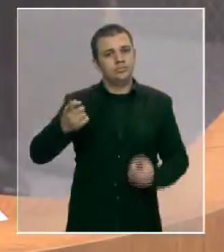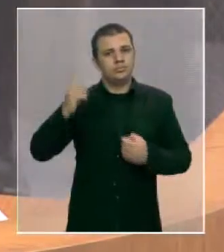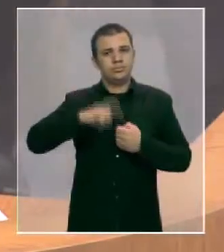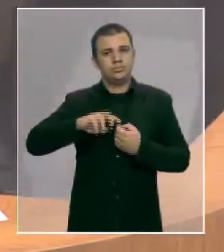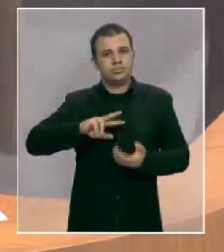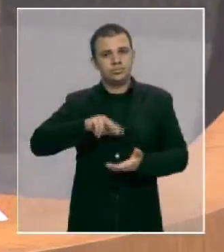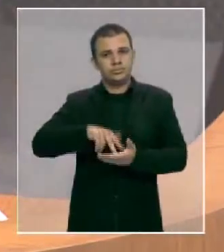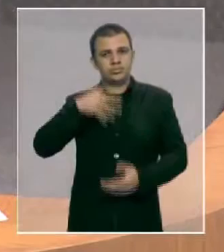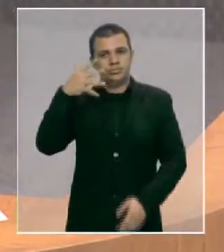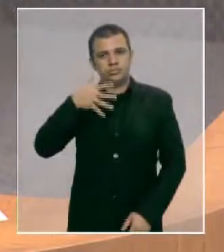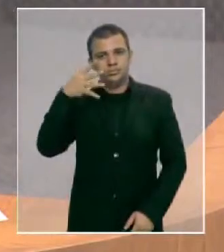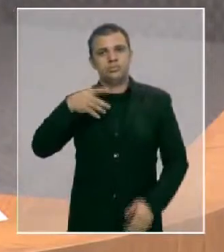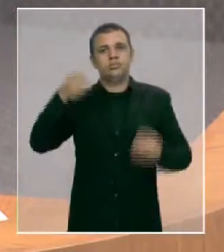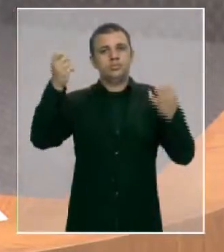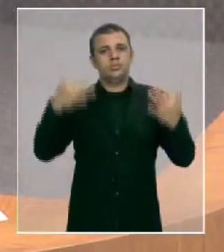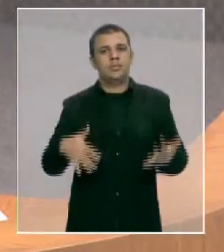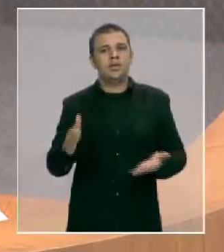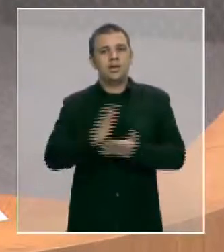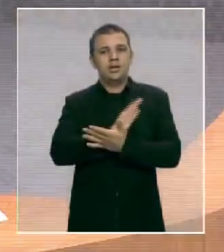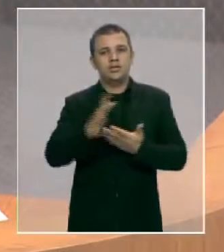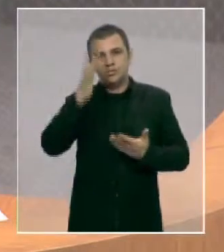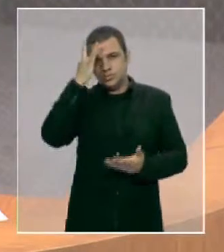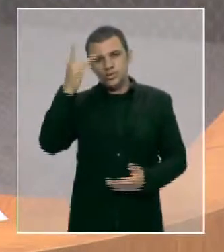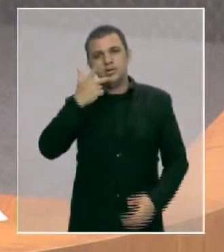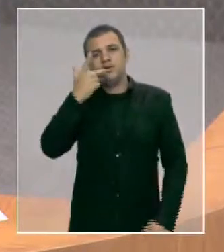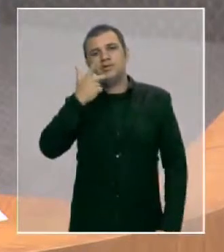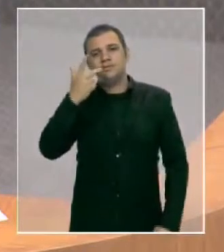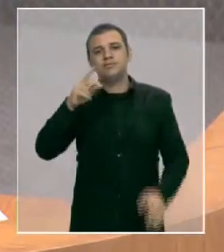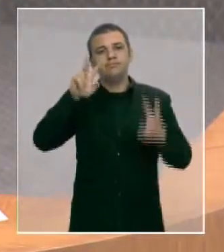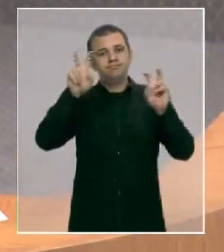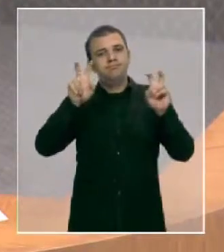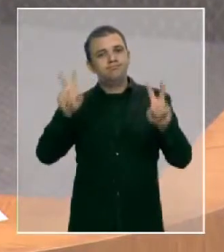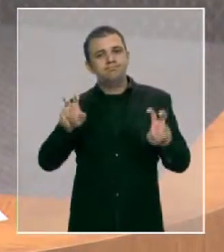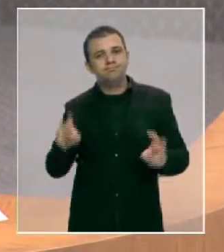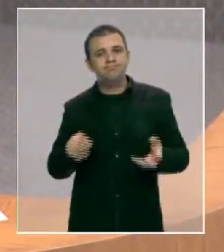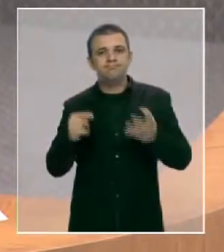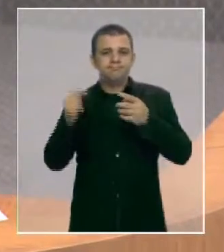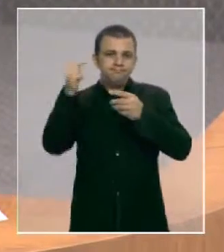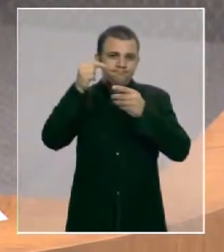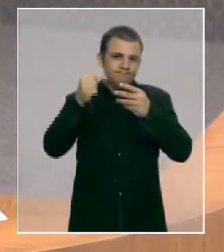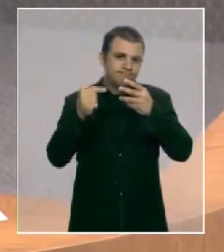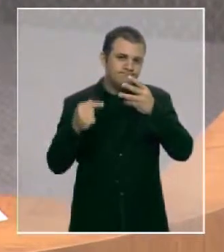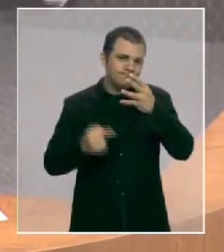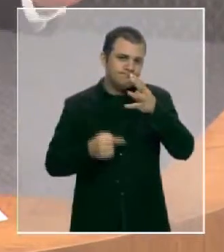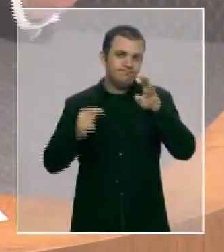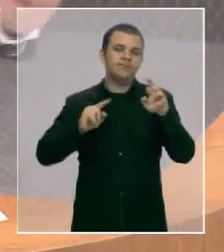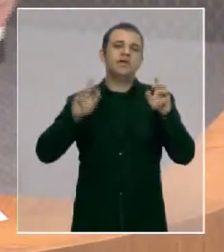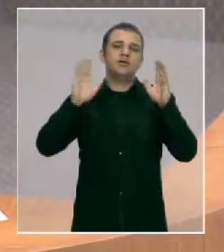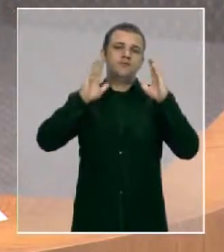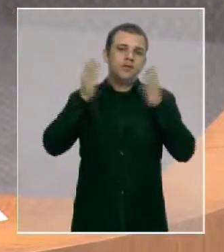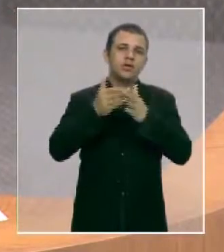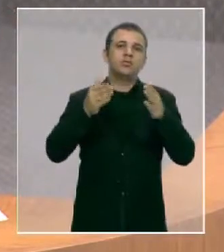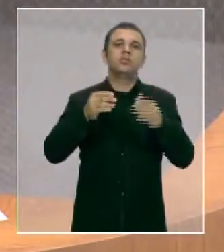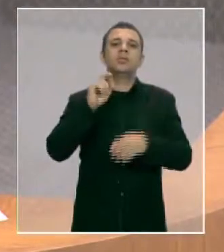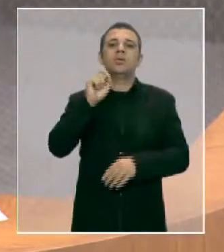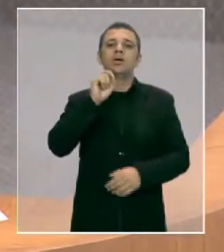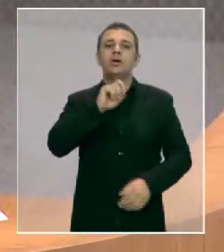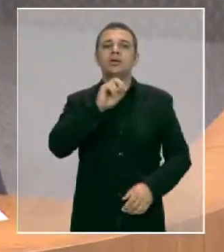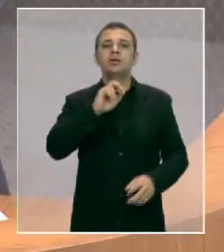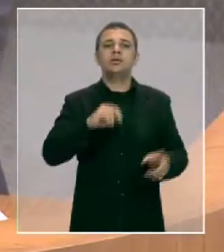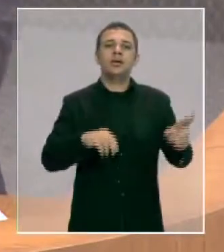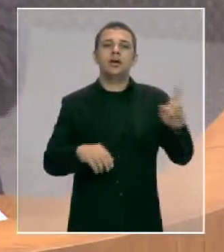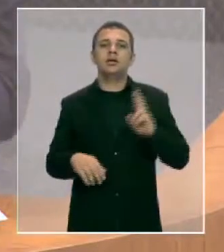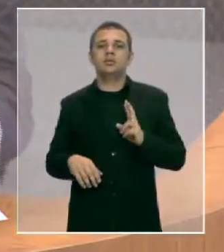ditos aqui anteriormente, pontos específicos sobre uma provável resposta, senhor presidente, uma